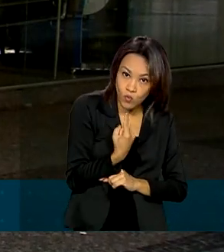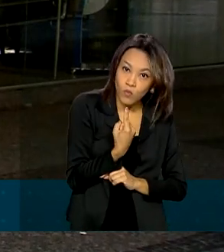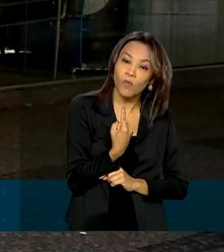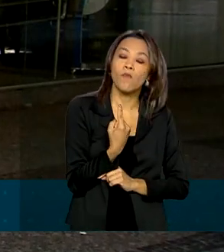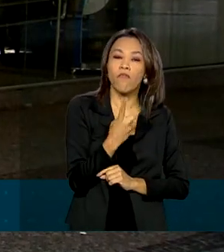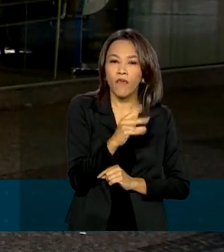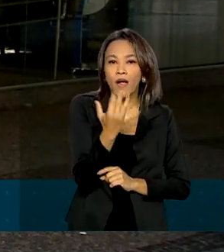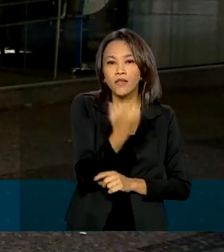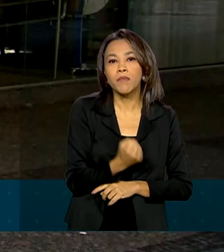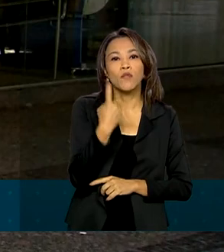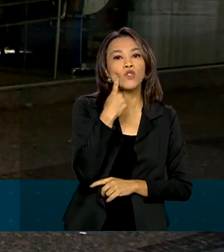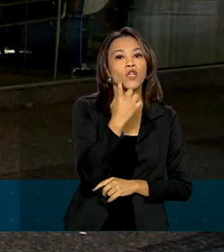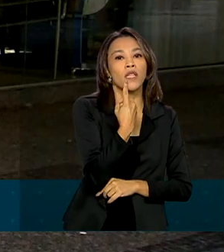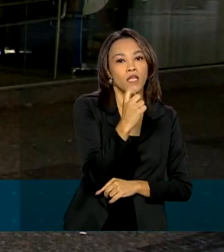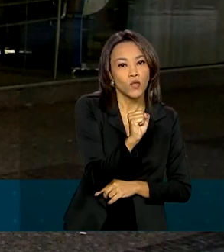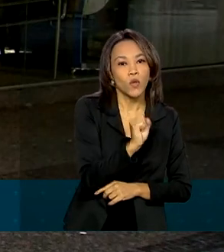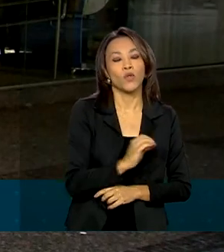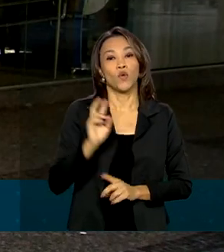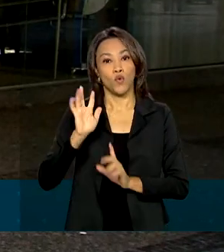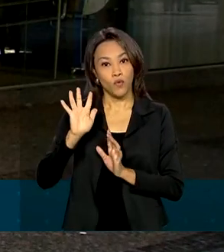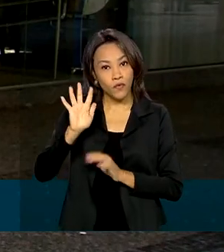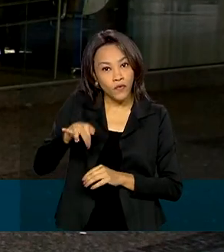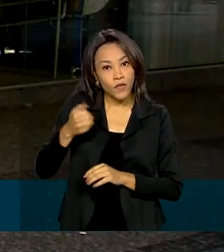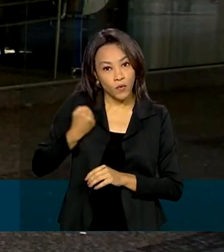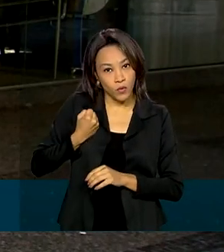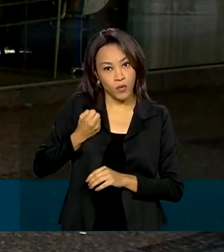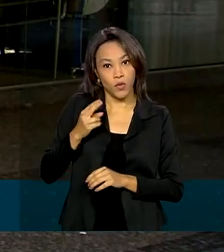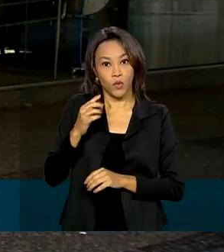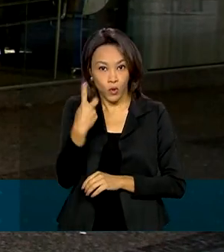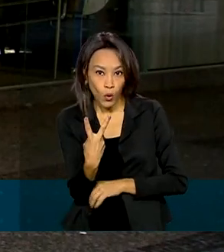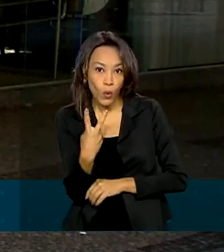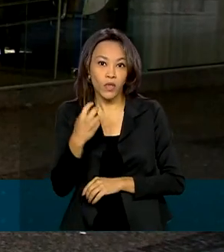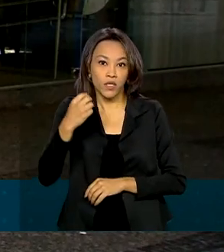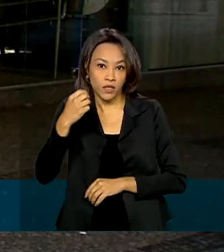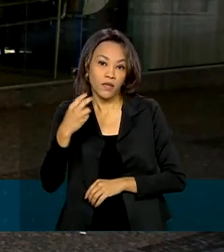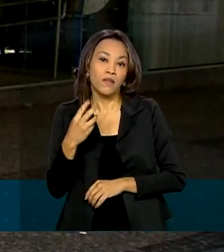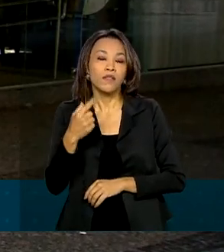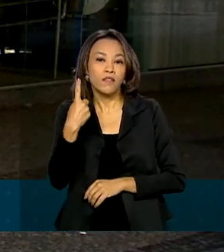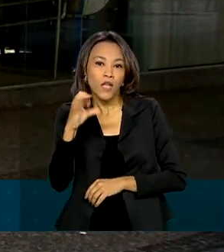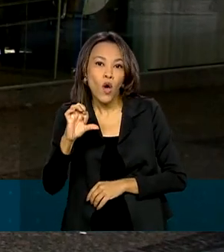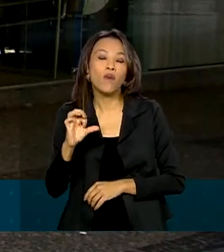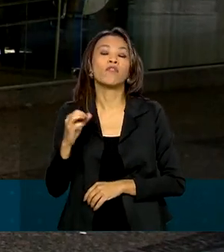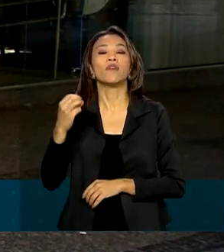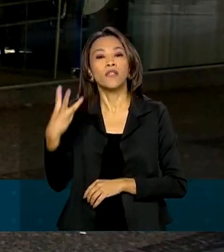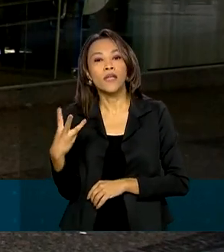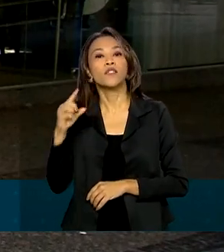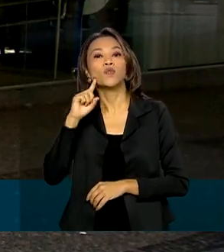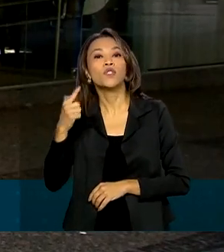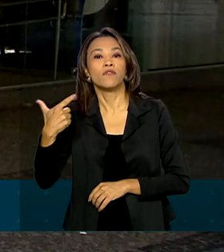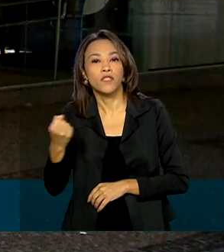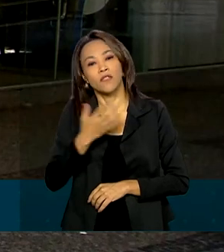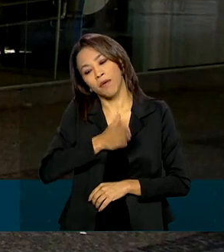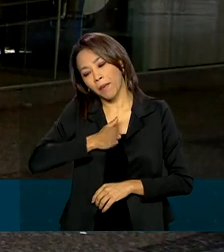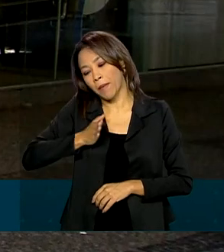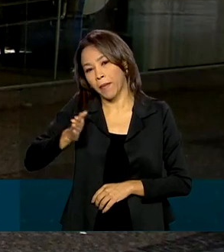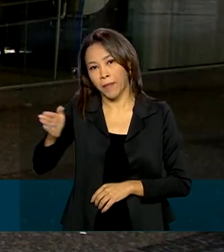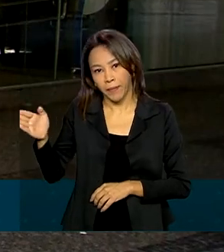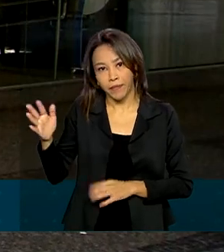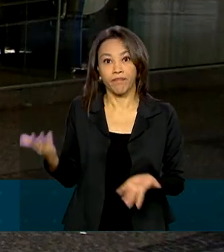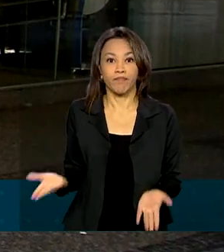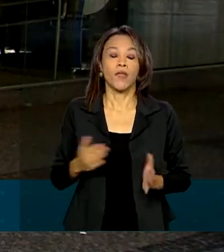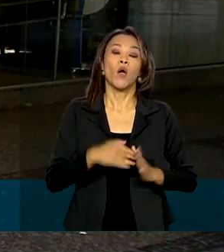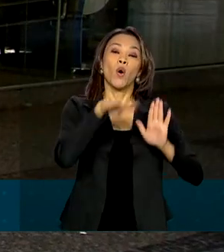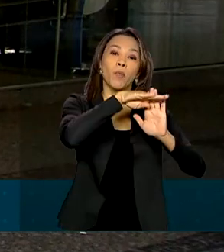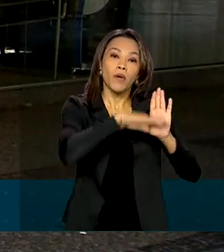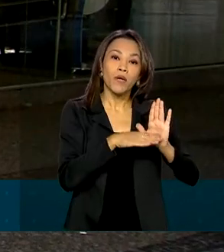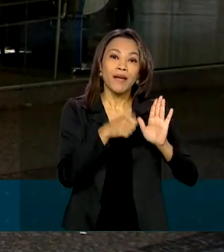receber no dia 18, com o final 2 no dia 19, com o final 3 no dia 20 e assim sucessivamente. O programa tem